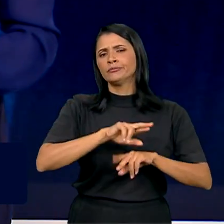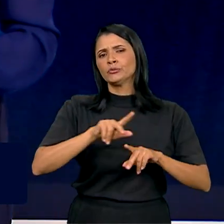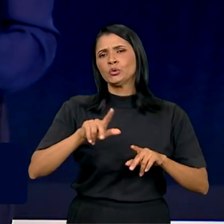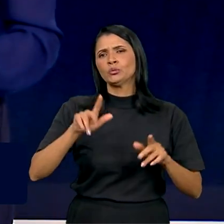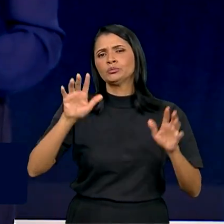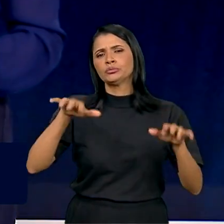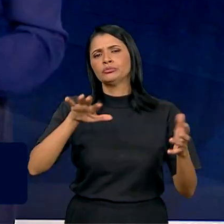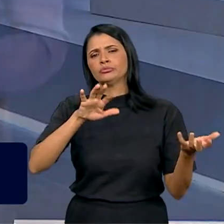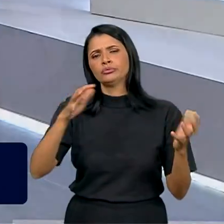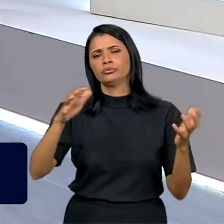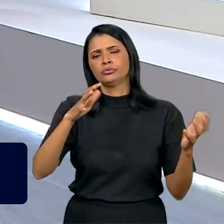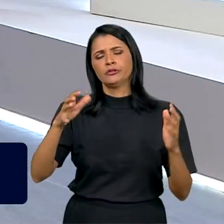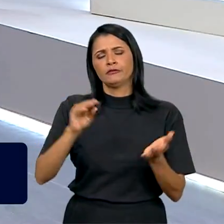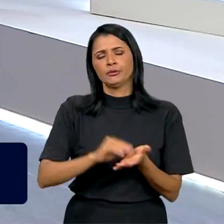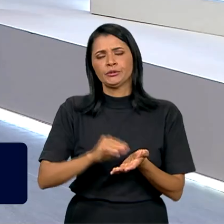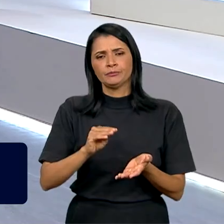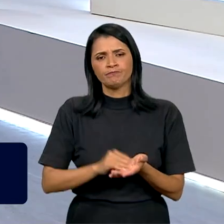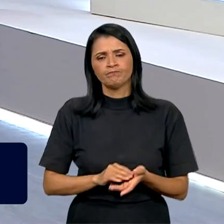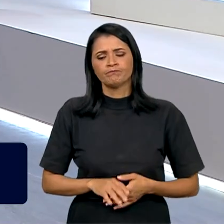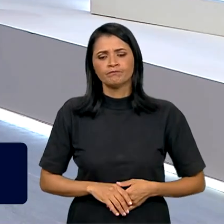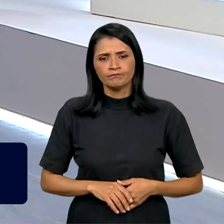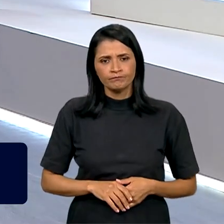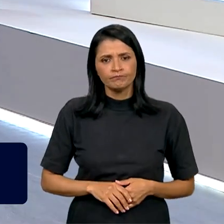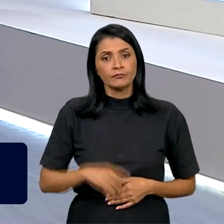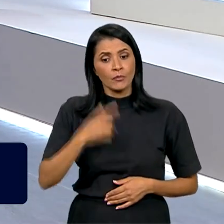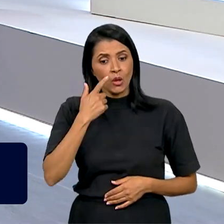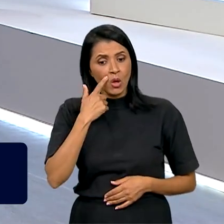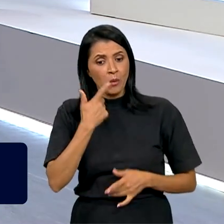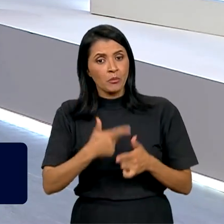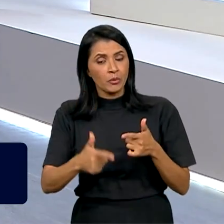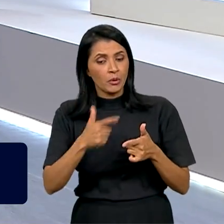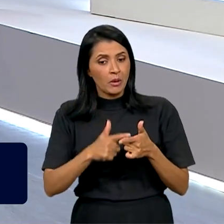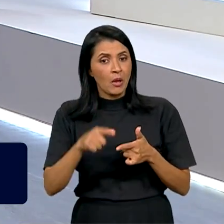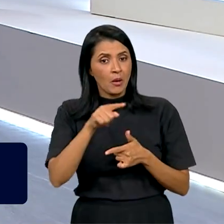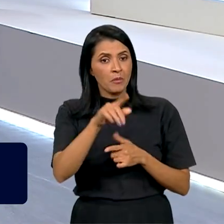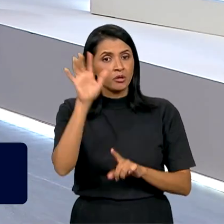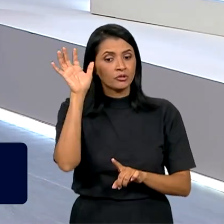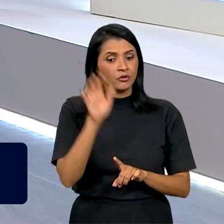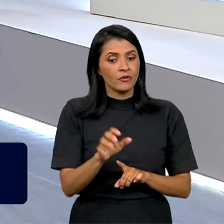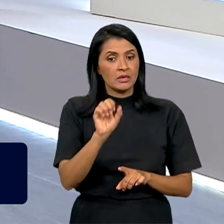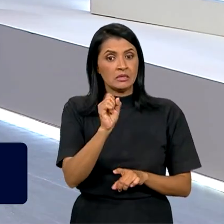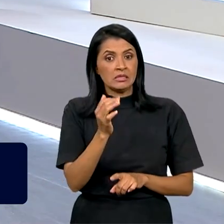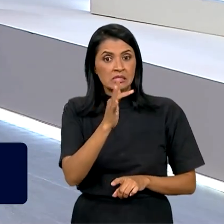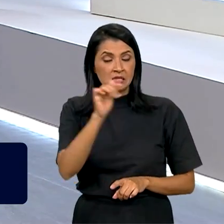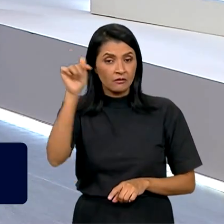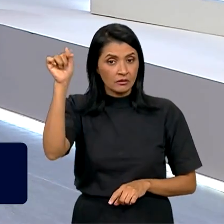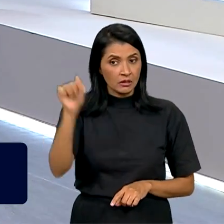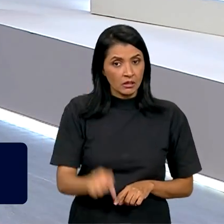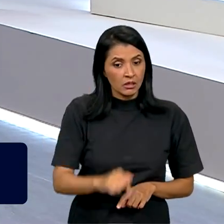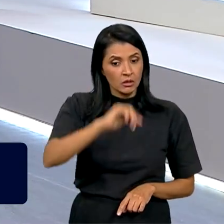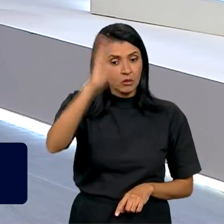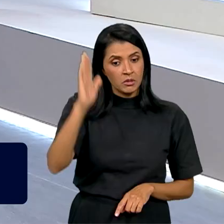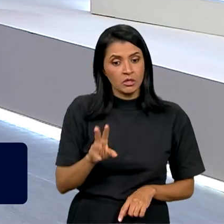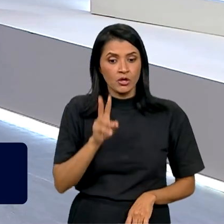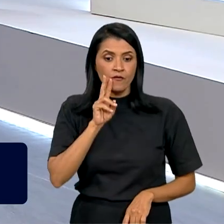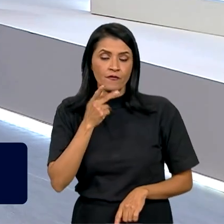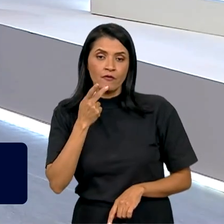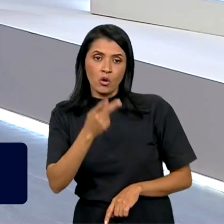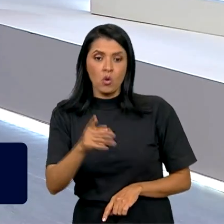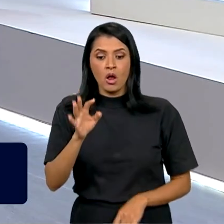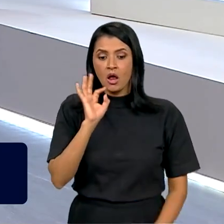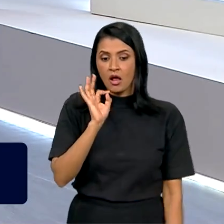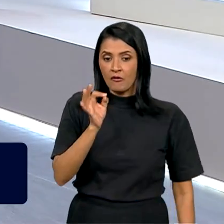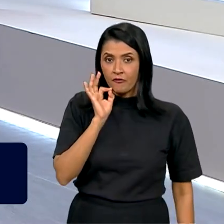climáticas. Olha, gente, problemas climáticos afetando as safras aqui no Brasil. A gente falou de café esses